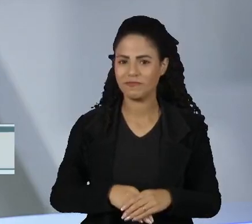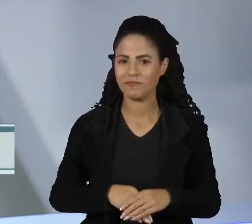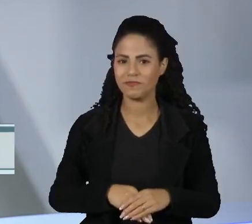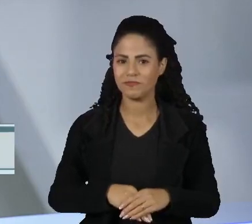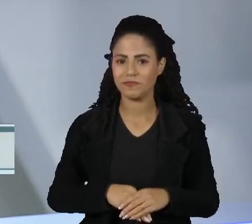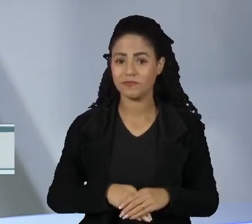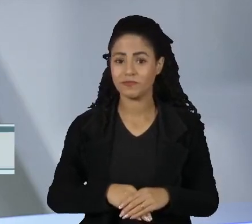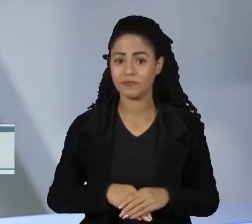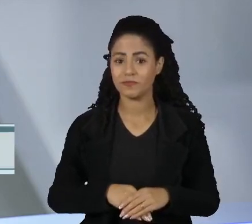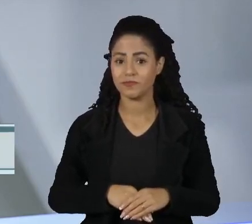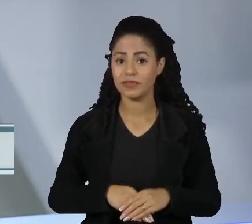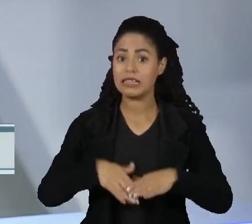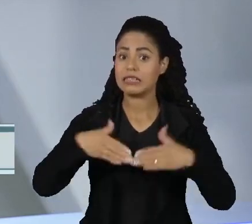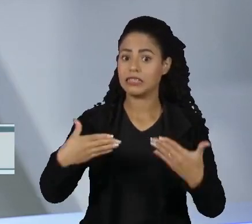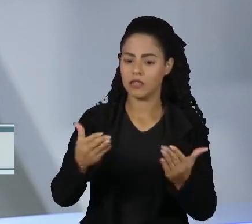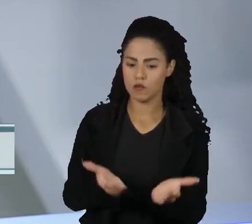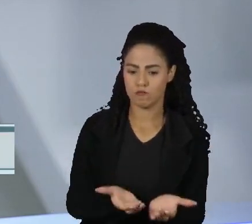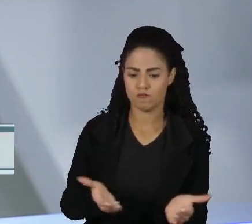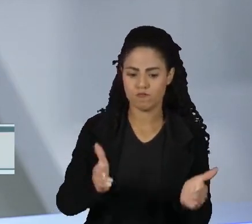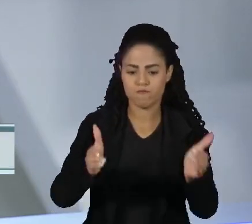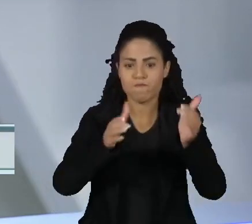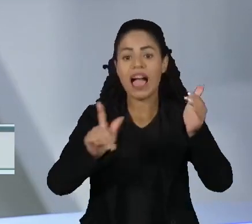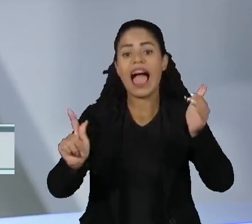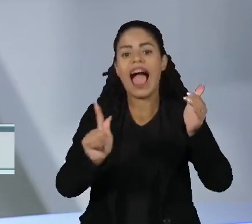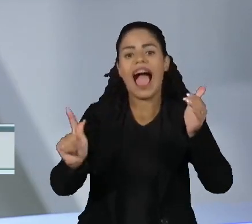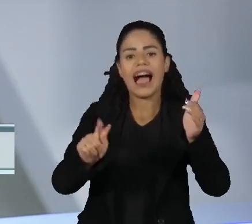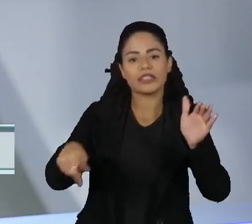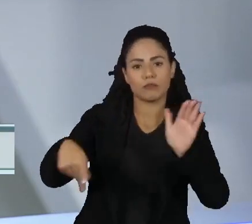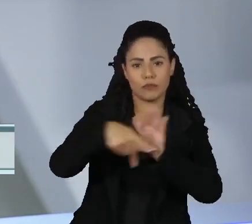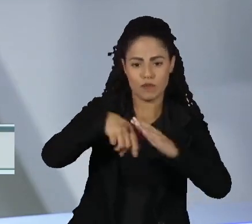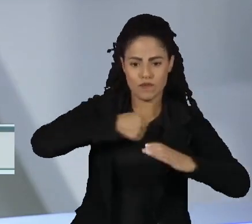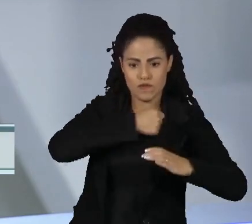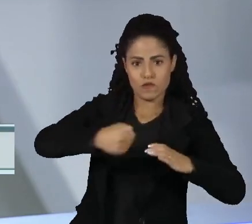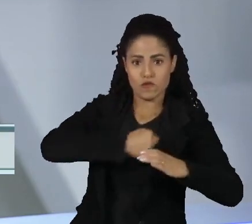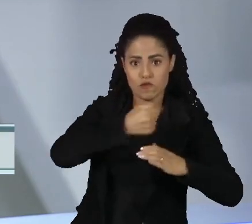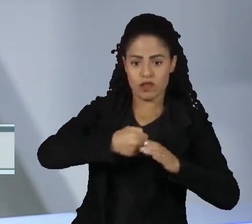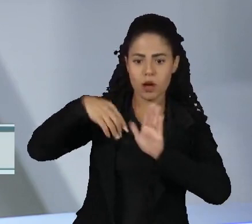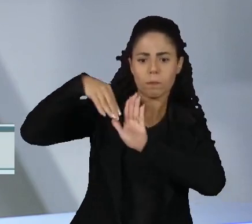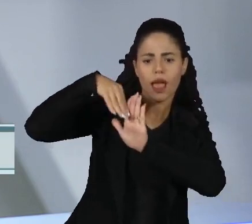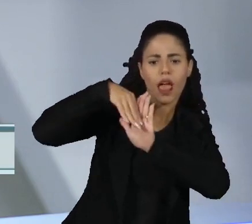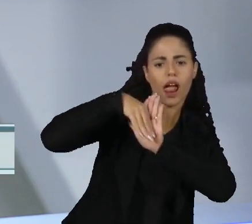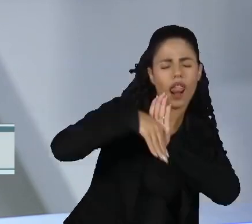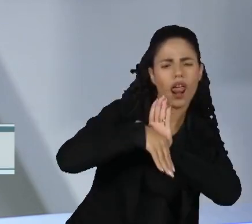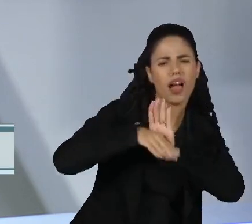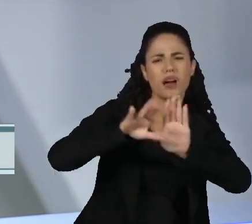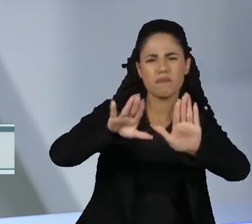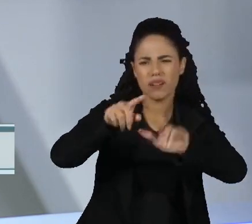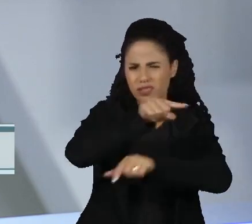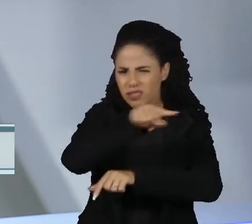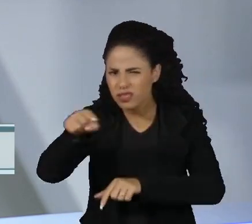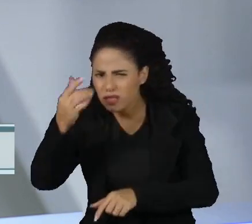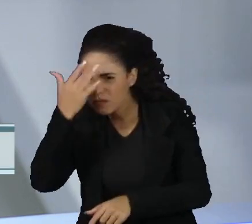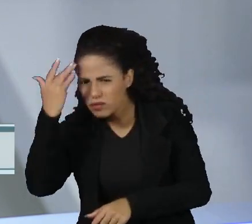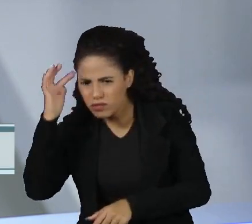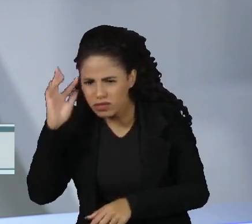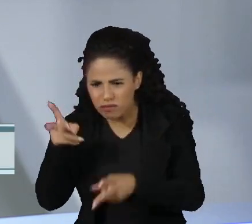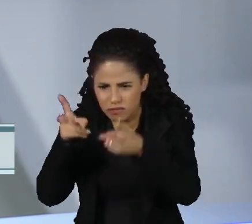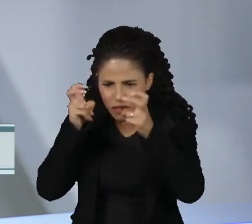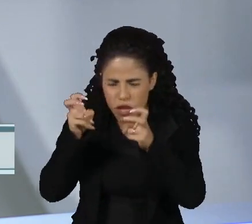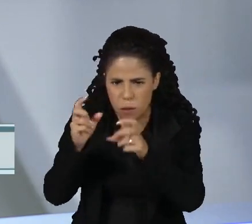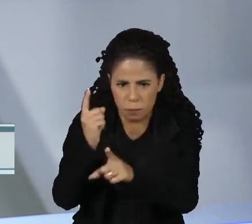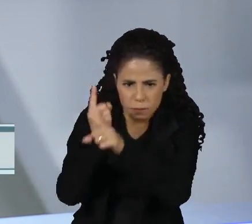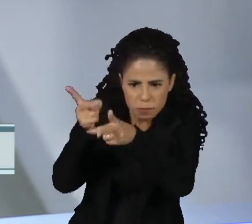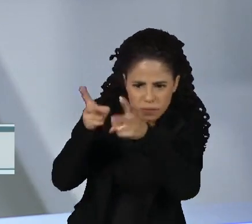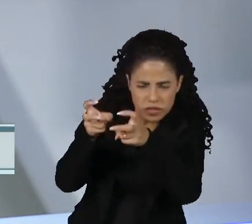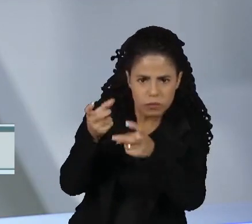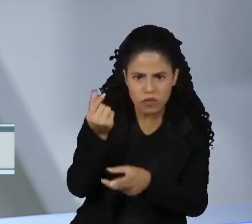O preço do botijão de gás caiu nas refinarias, mas essa queda não chegou ao bolso do consumidor. O item, além